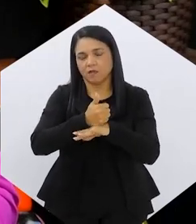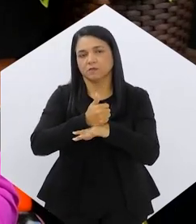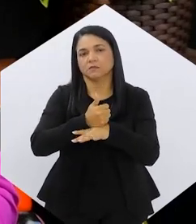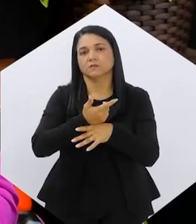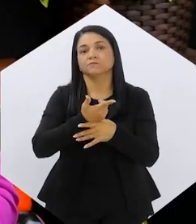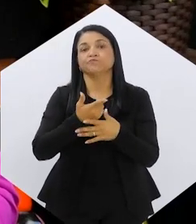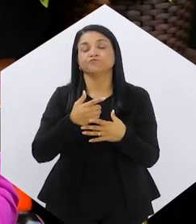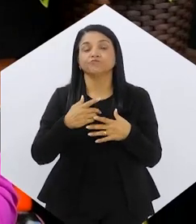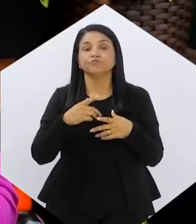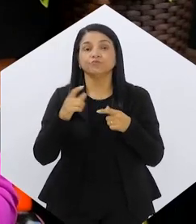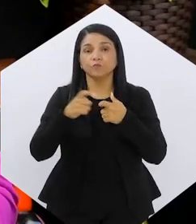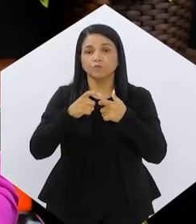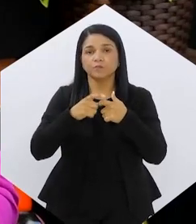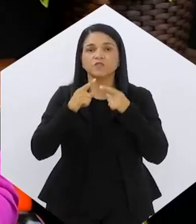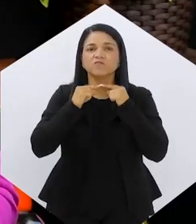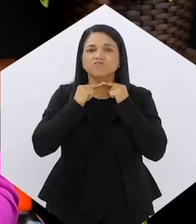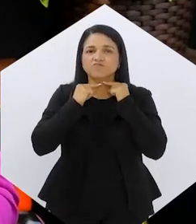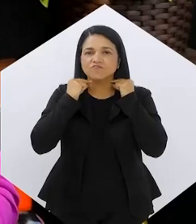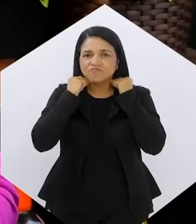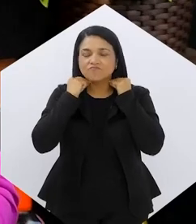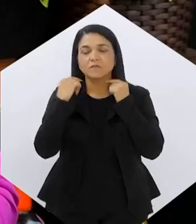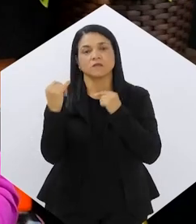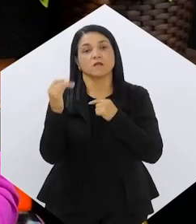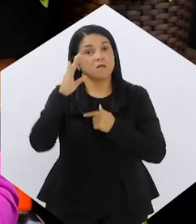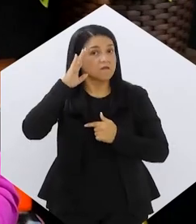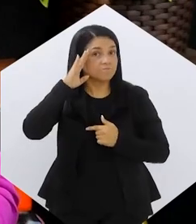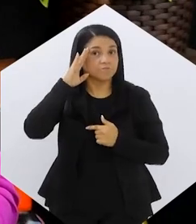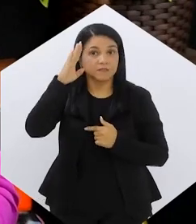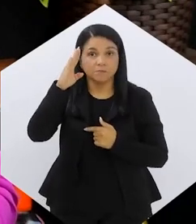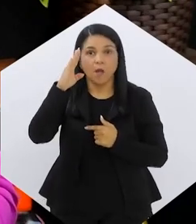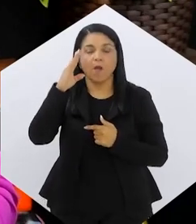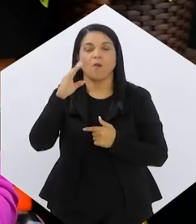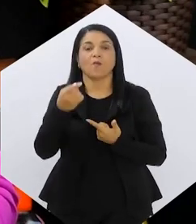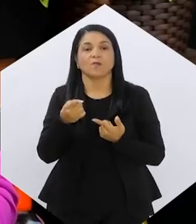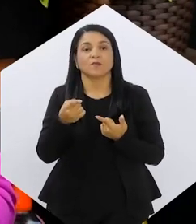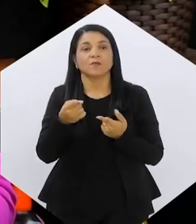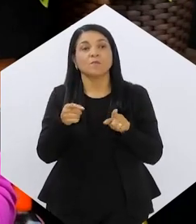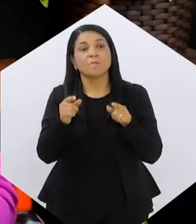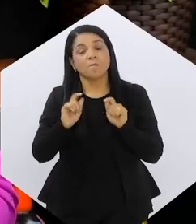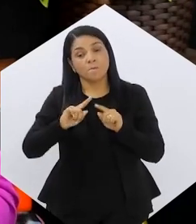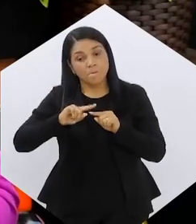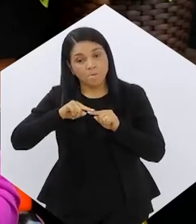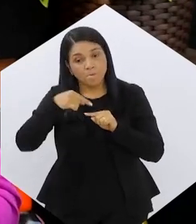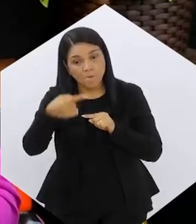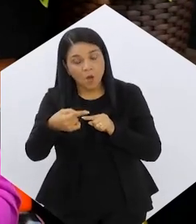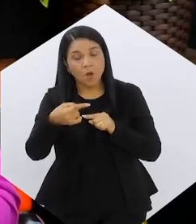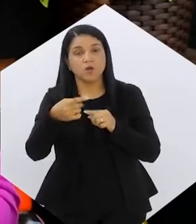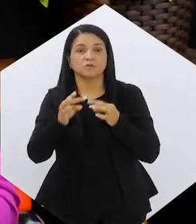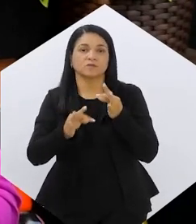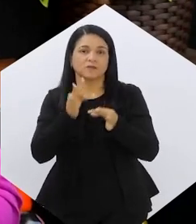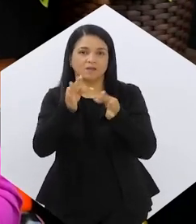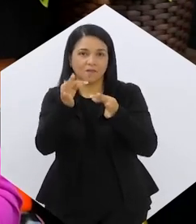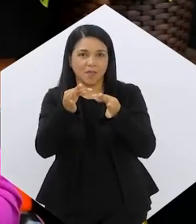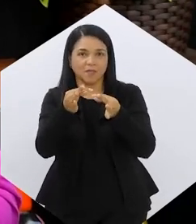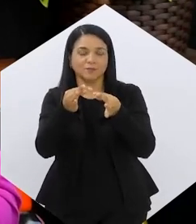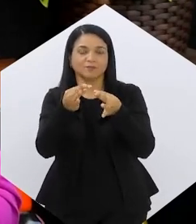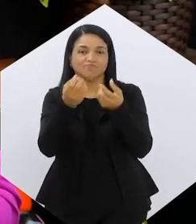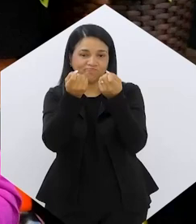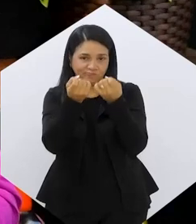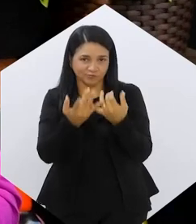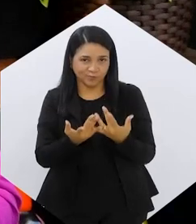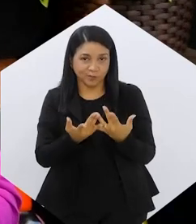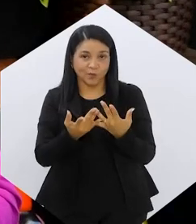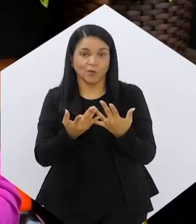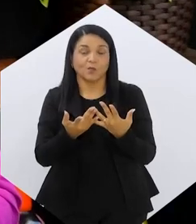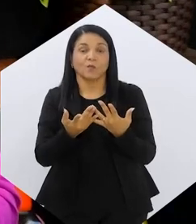O médico endocrinologista é essencial nesse sentido também, né? E até pós o tratamento, como a Leandra já adiantou ali, né?